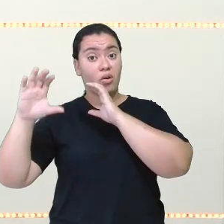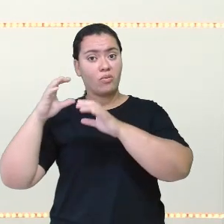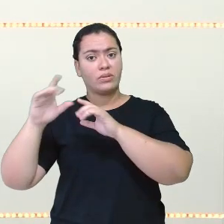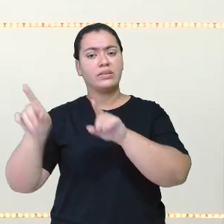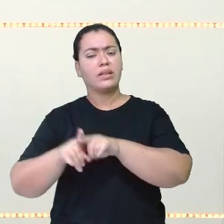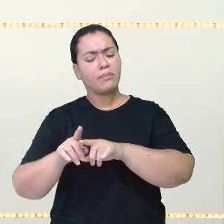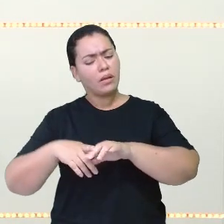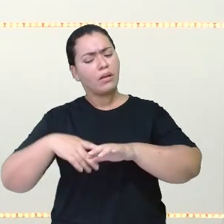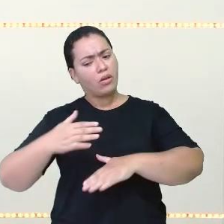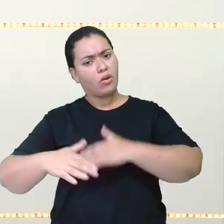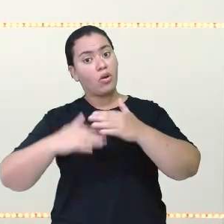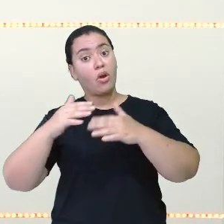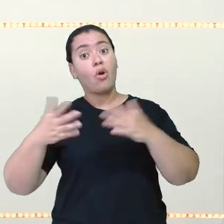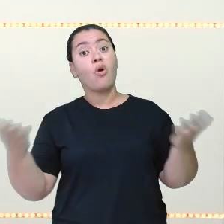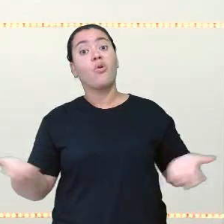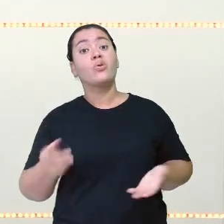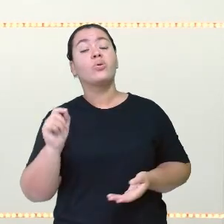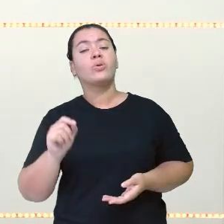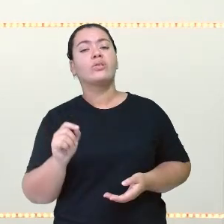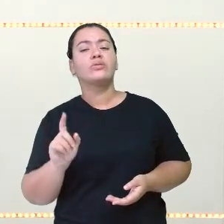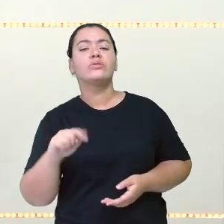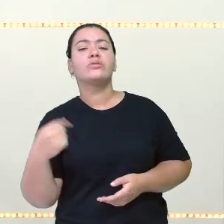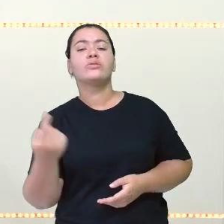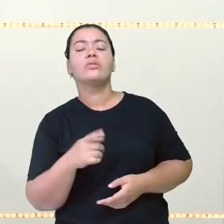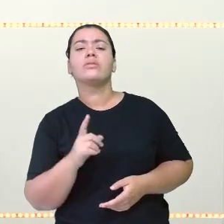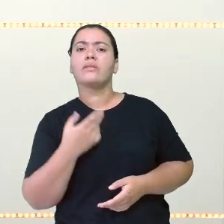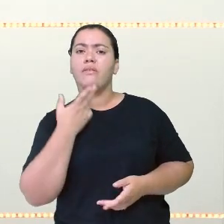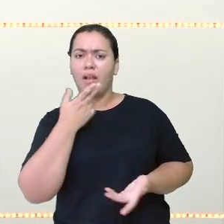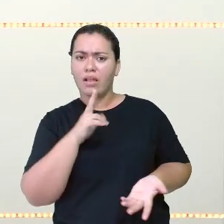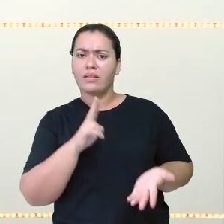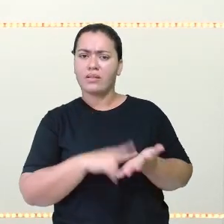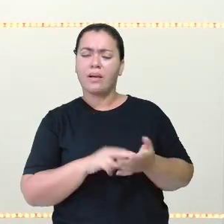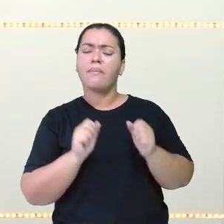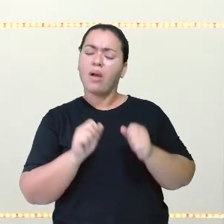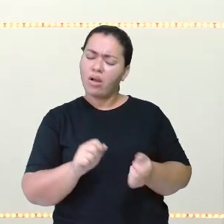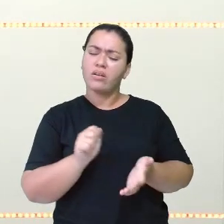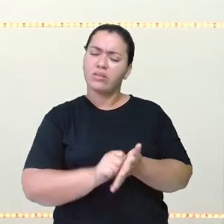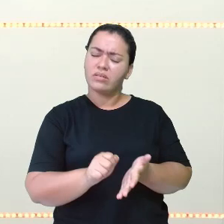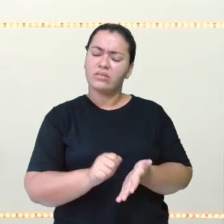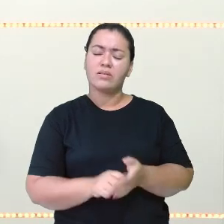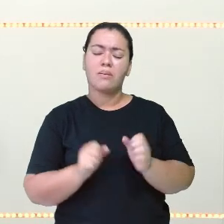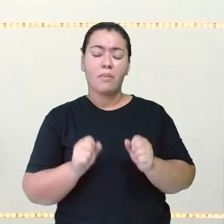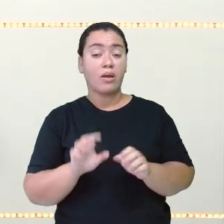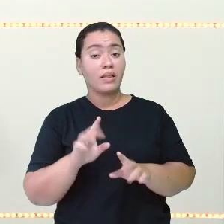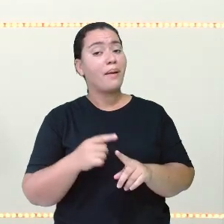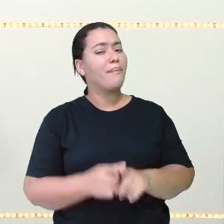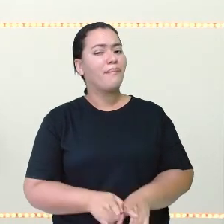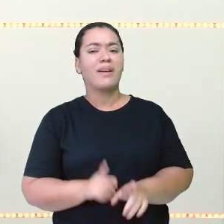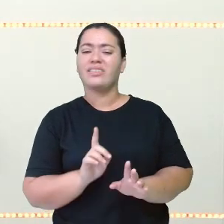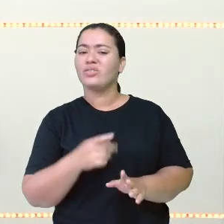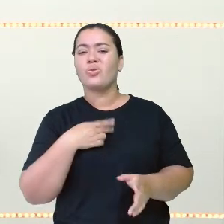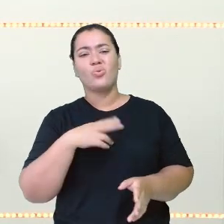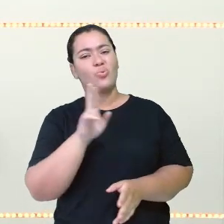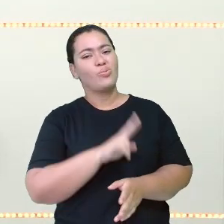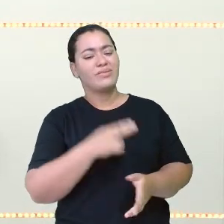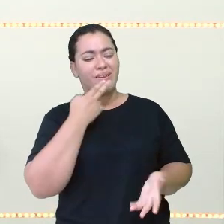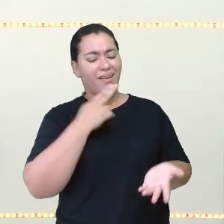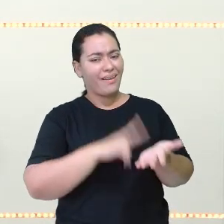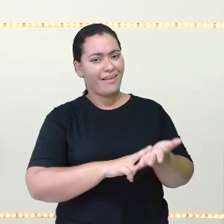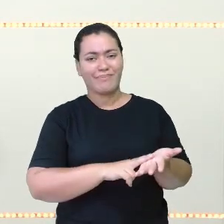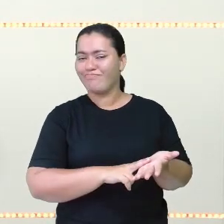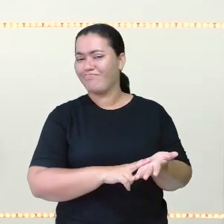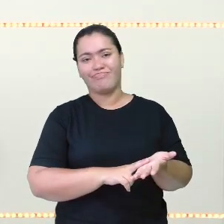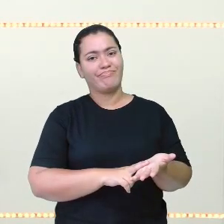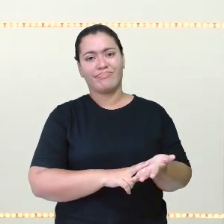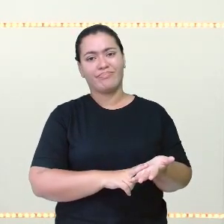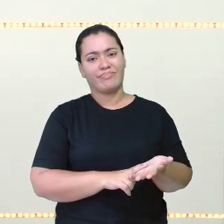foi evoluindo. Hoje em dia, nós recebemos cartas, podemos escrever cartas também, mas já não se usa mais